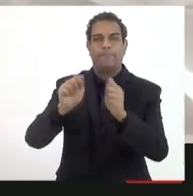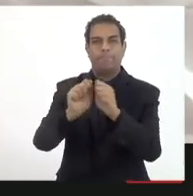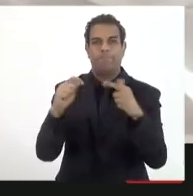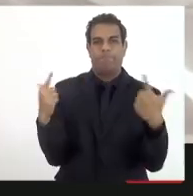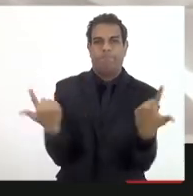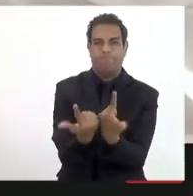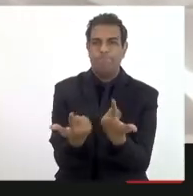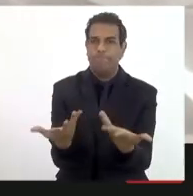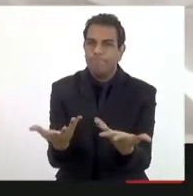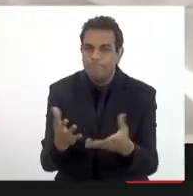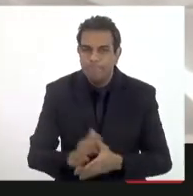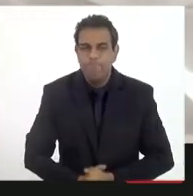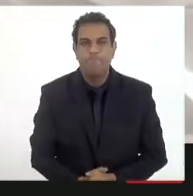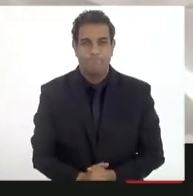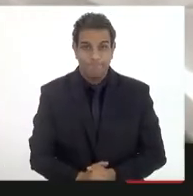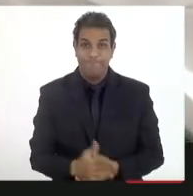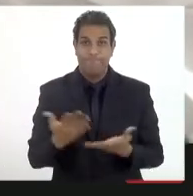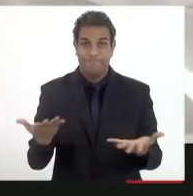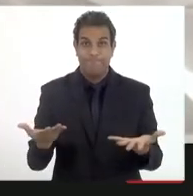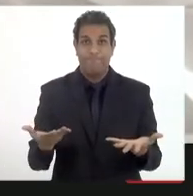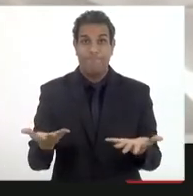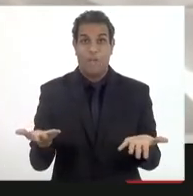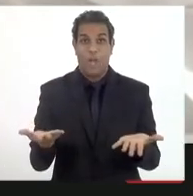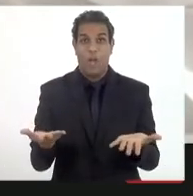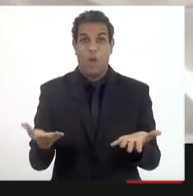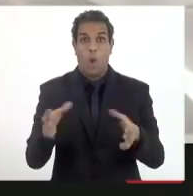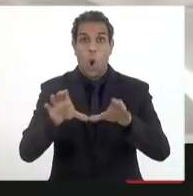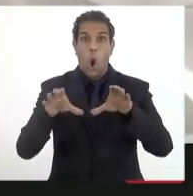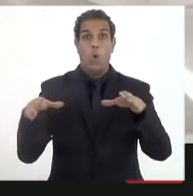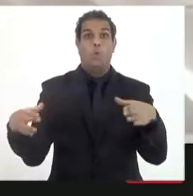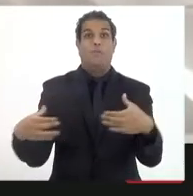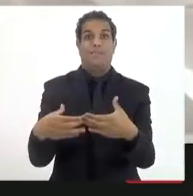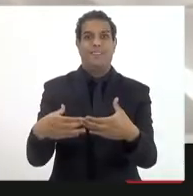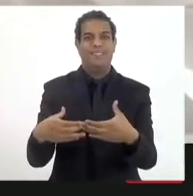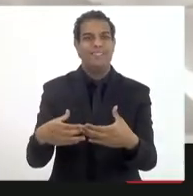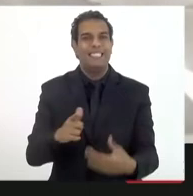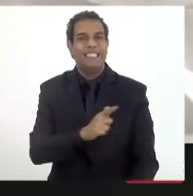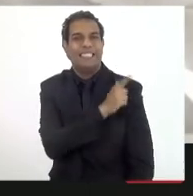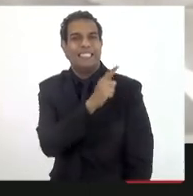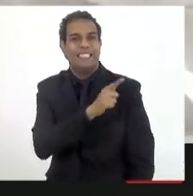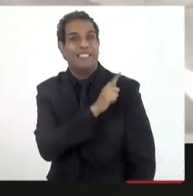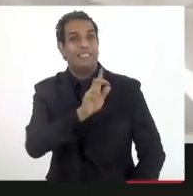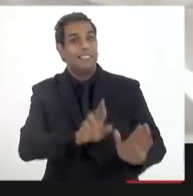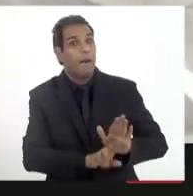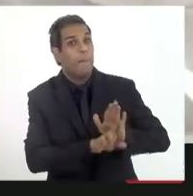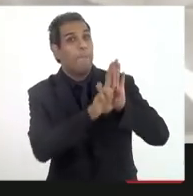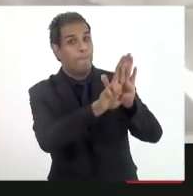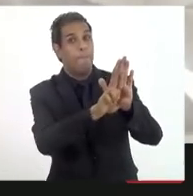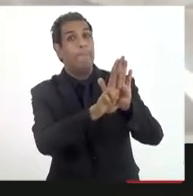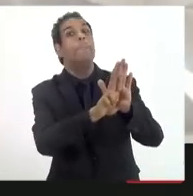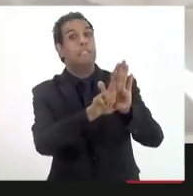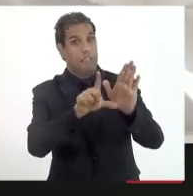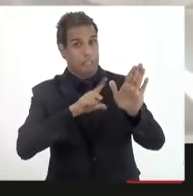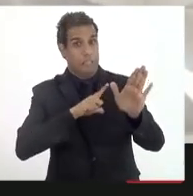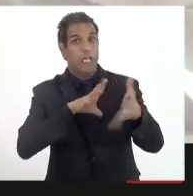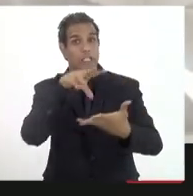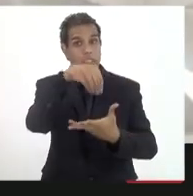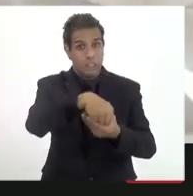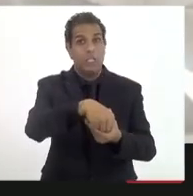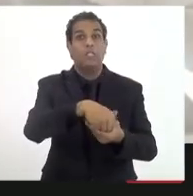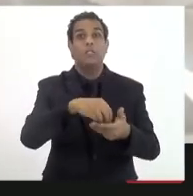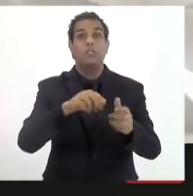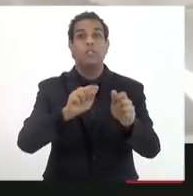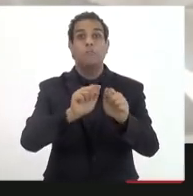nesse sentido, vejo aqui que na composição do Conselho Gestor temos uma representação da Assembleia Legislativa.